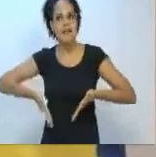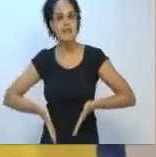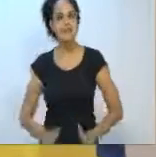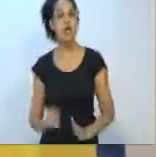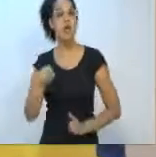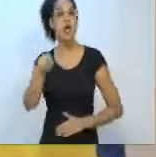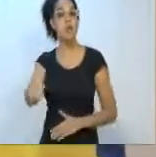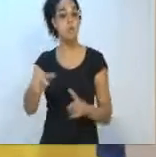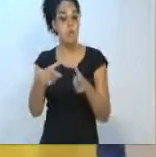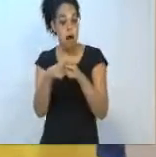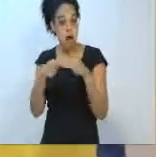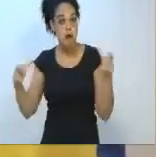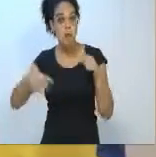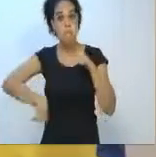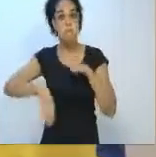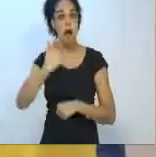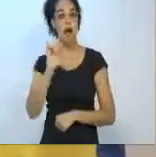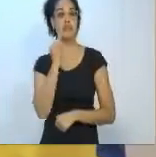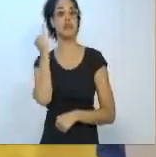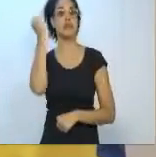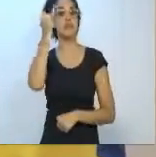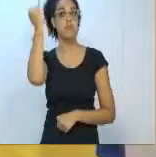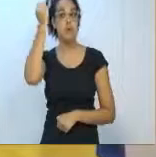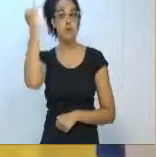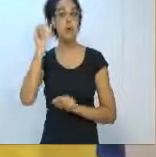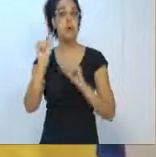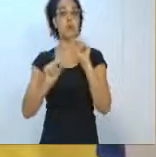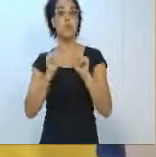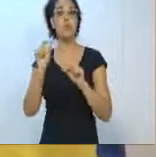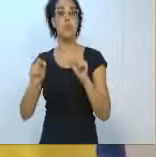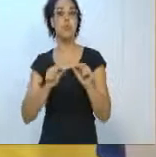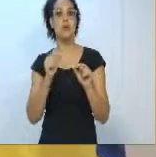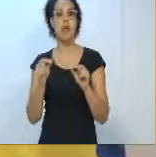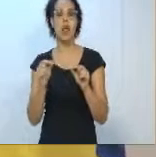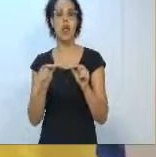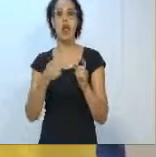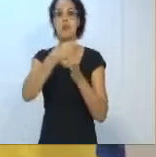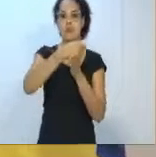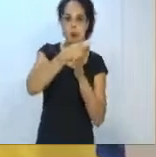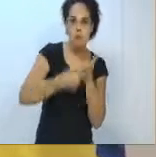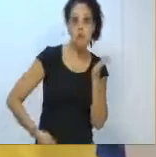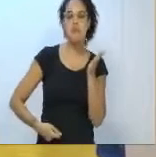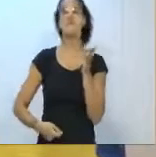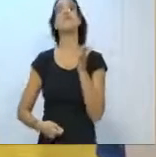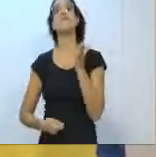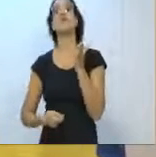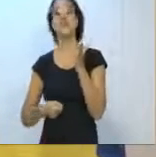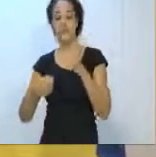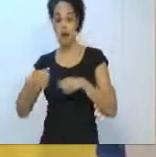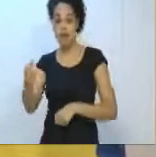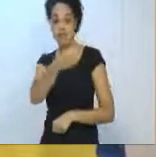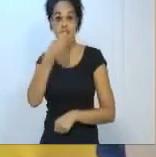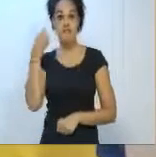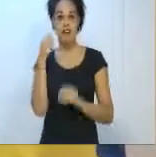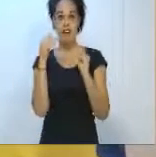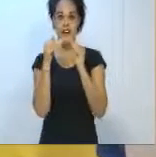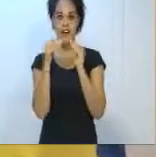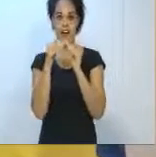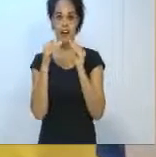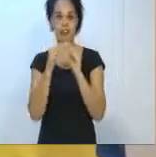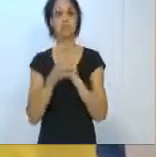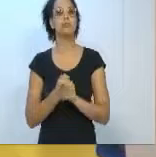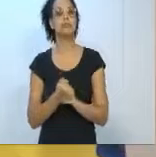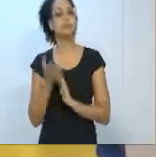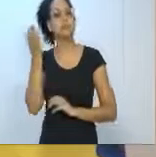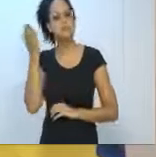competitivo concurso de cerveja caseira do mundo, o National Home and Bill Computation, Douglas